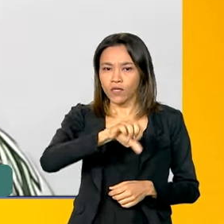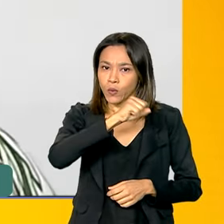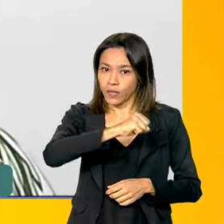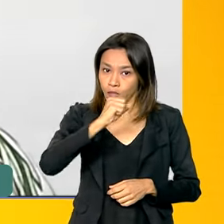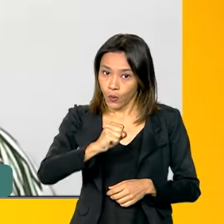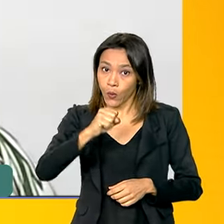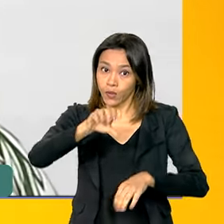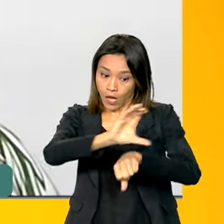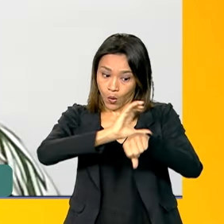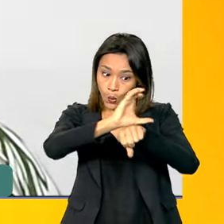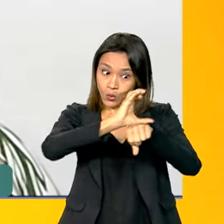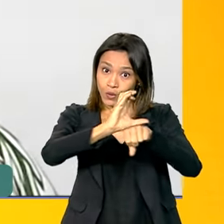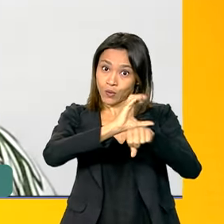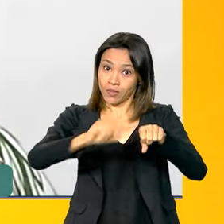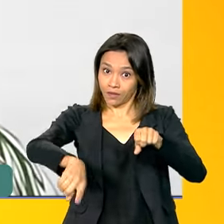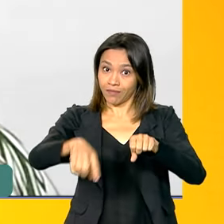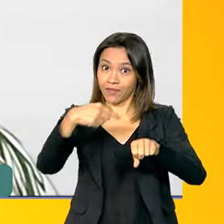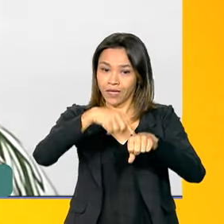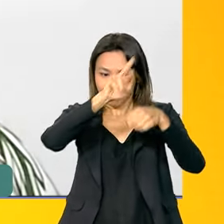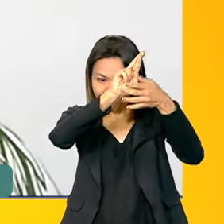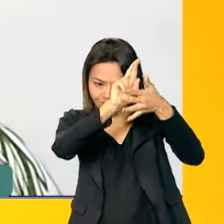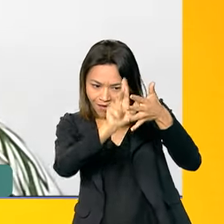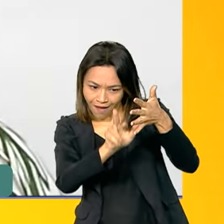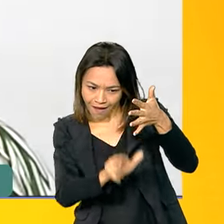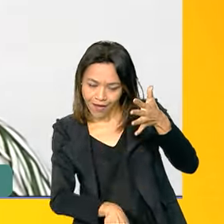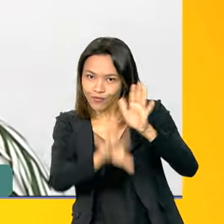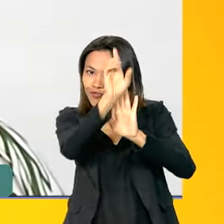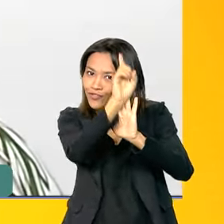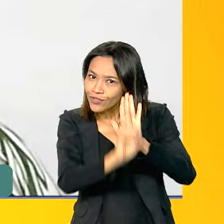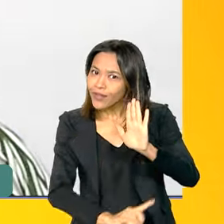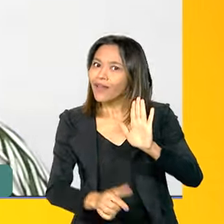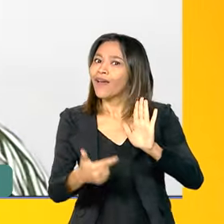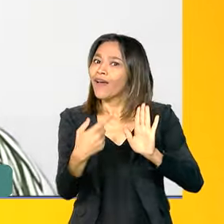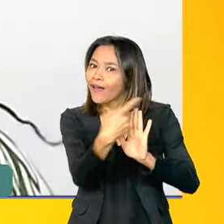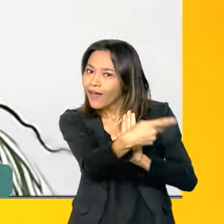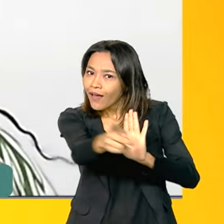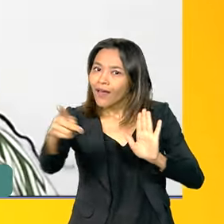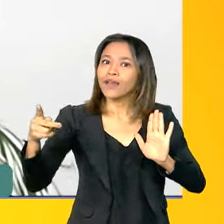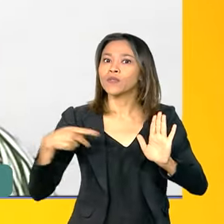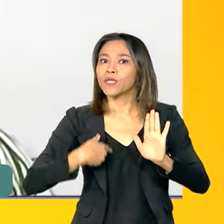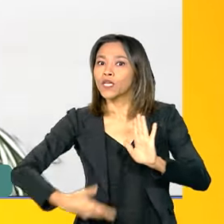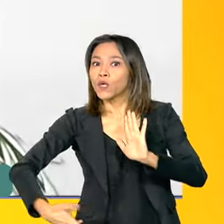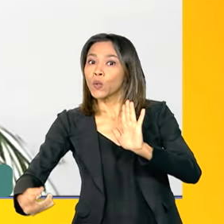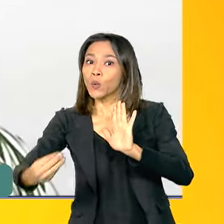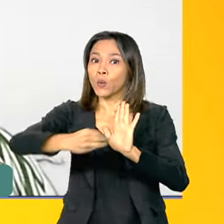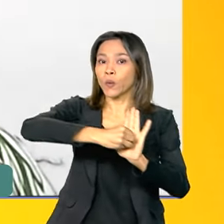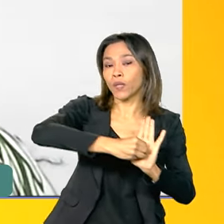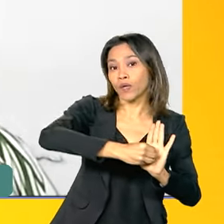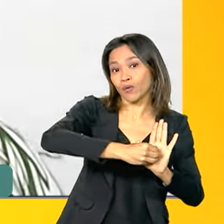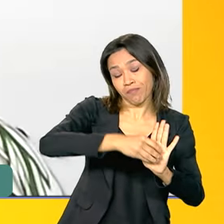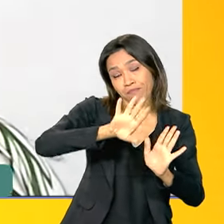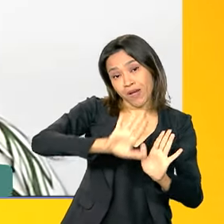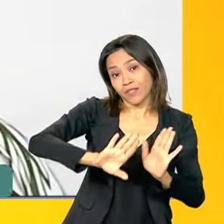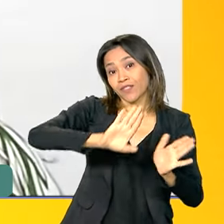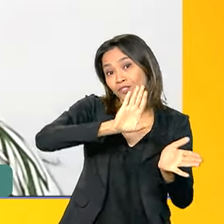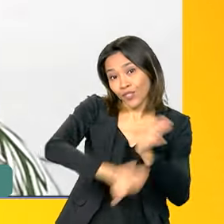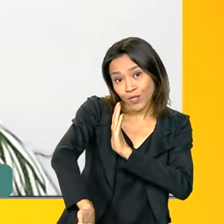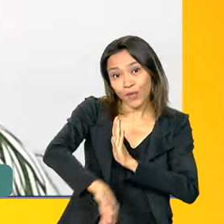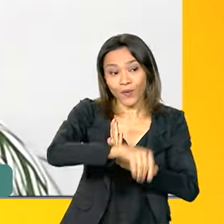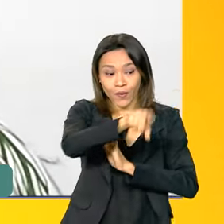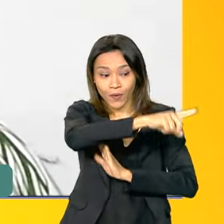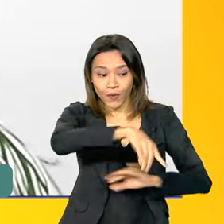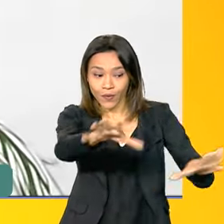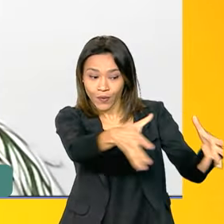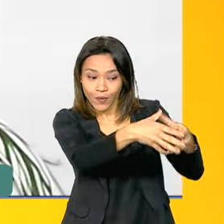nossa Constituição de Cidadã trouxe uma série de direitos para os trabalhadores que incluiu, excluindo as trabalhadoras domésticas, porque nem todos